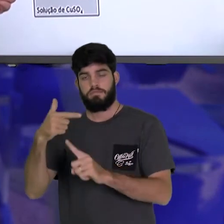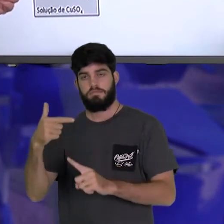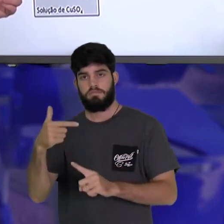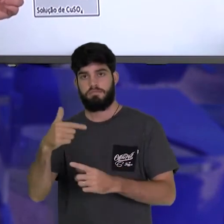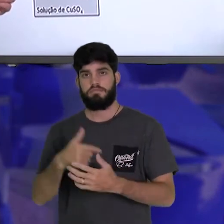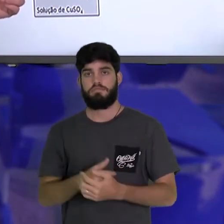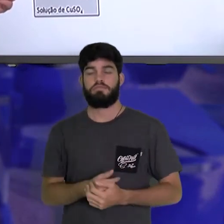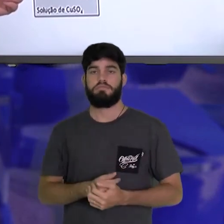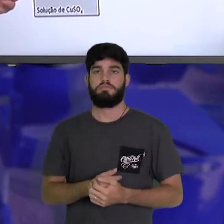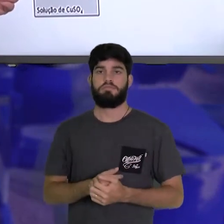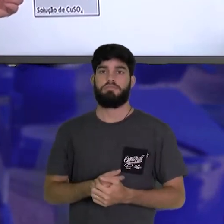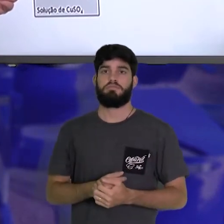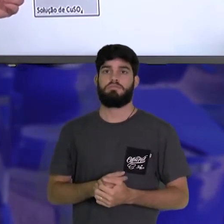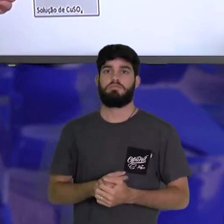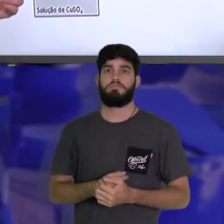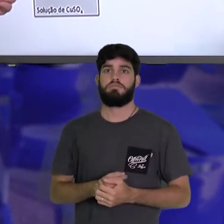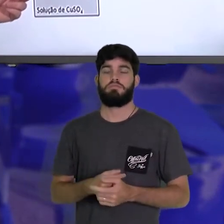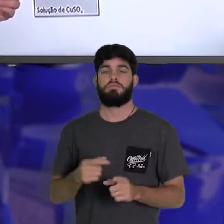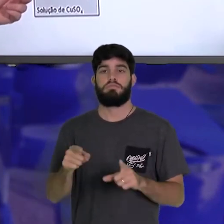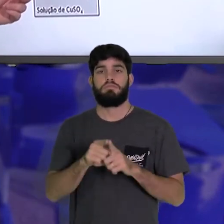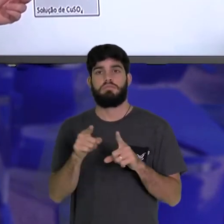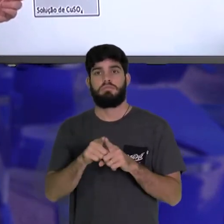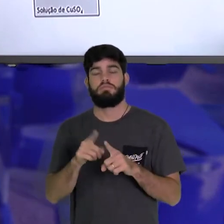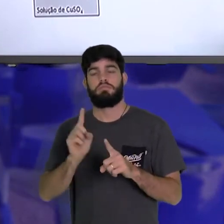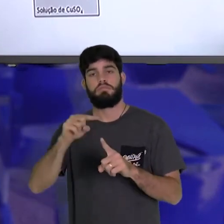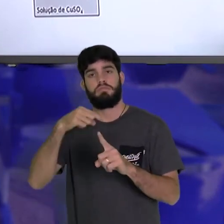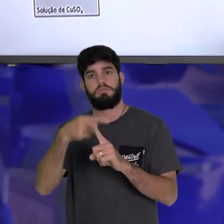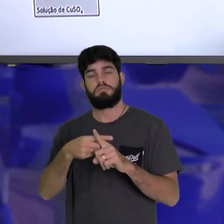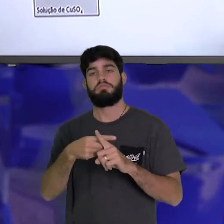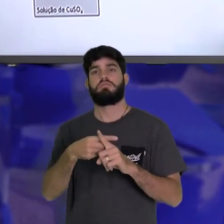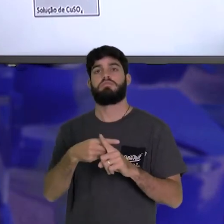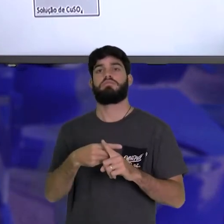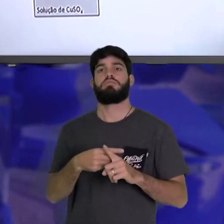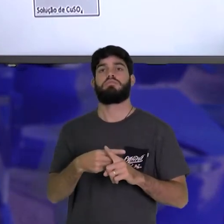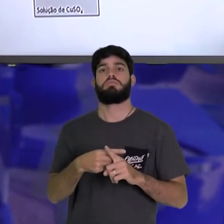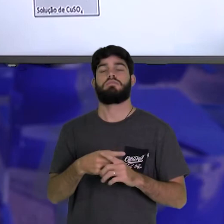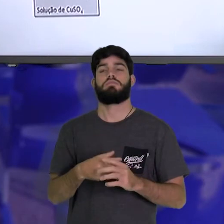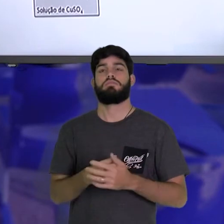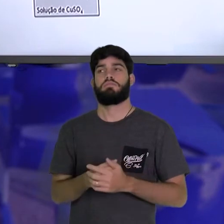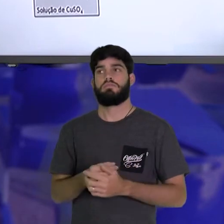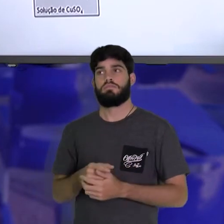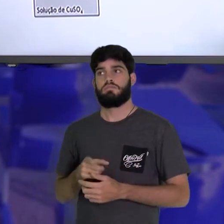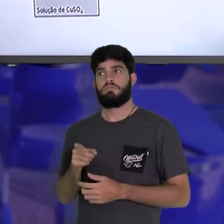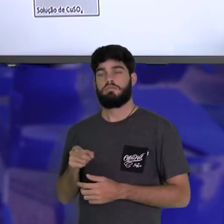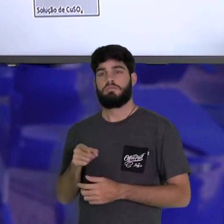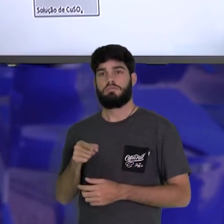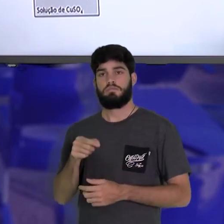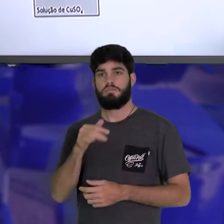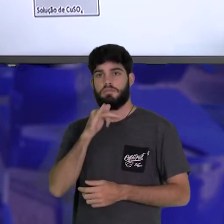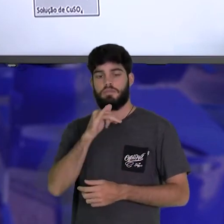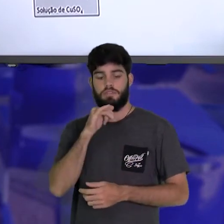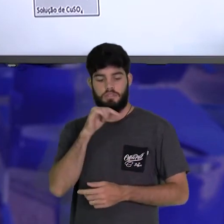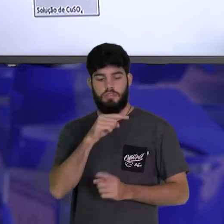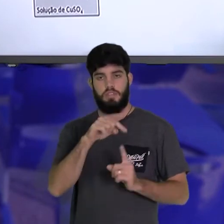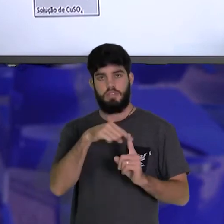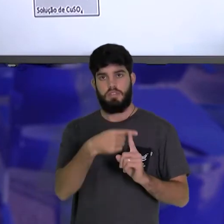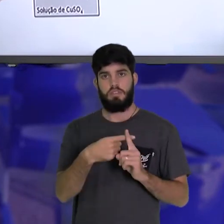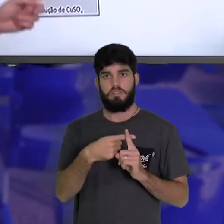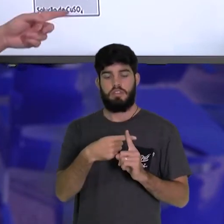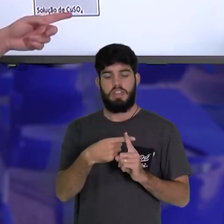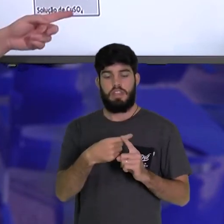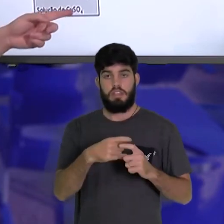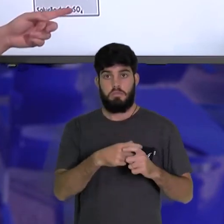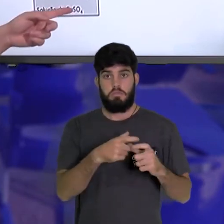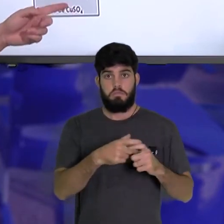adicione cargas positivas, desse outro lado, quer dizer, as cargas positivas, que estão aqui em excesso, elas devem